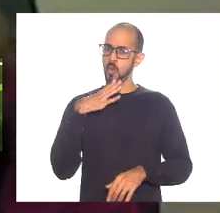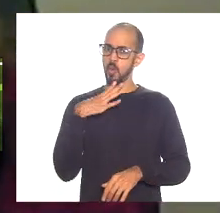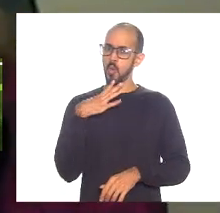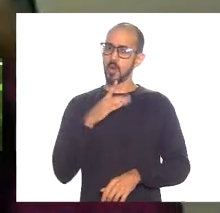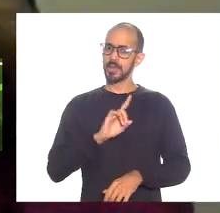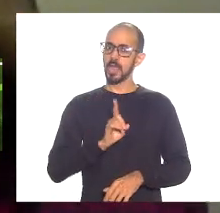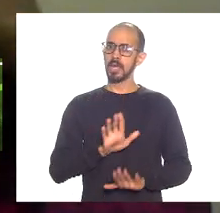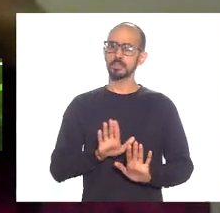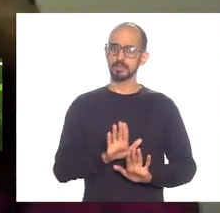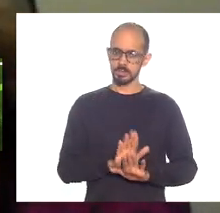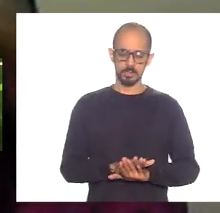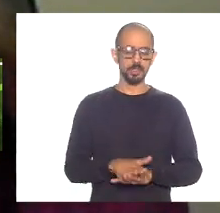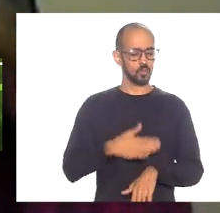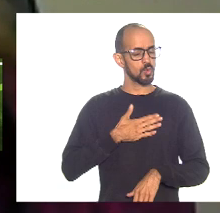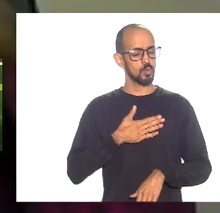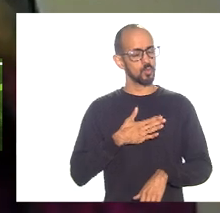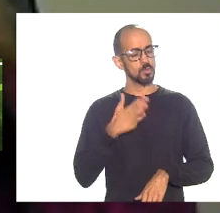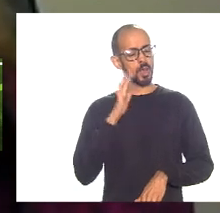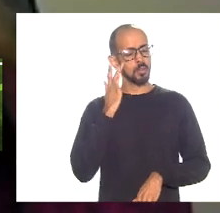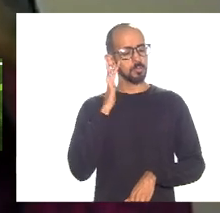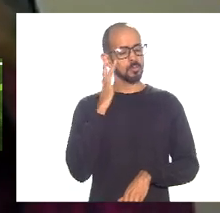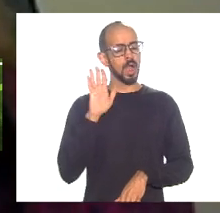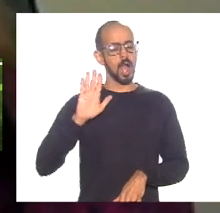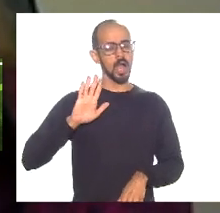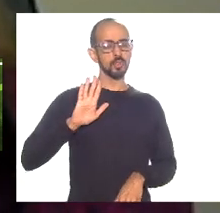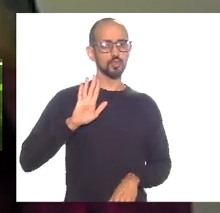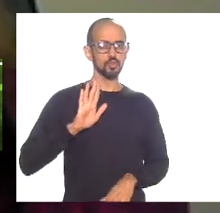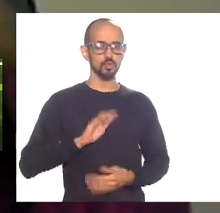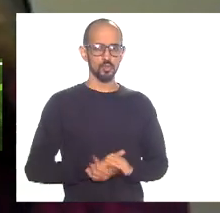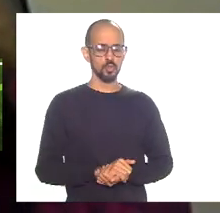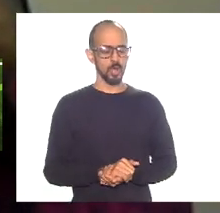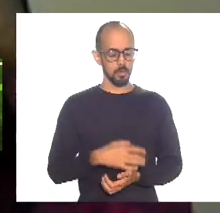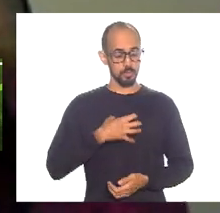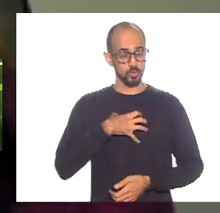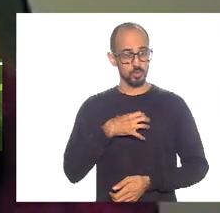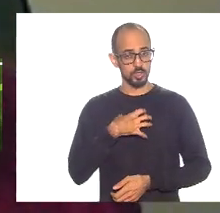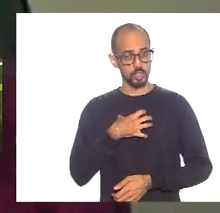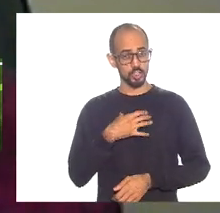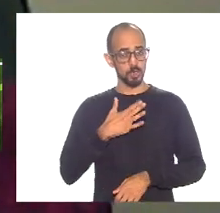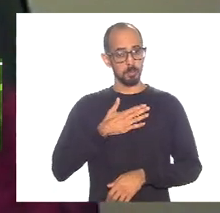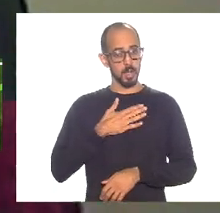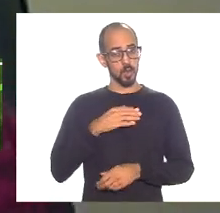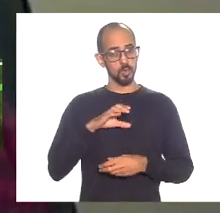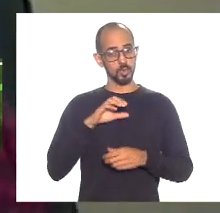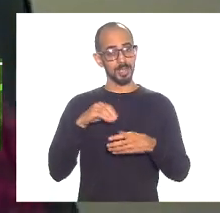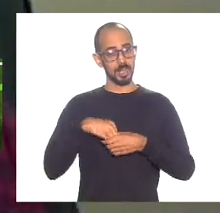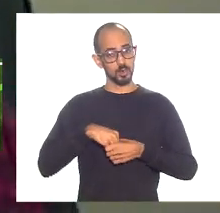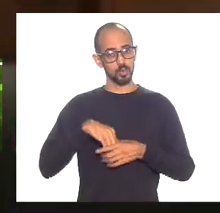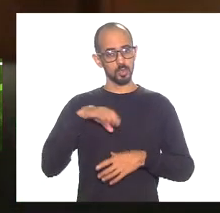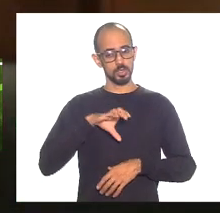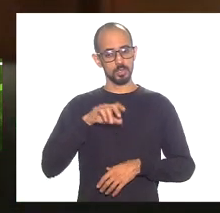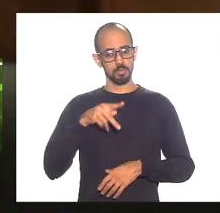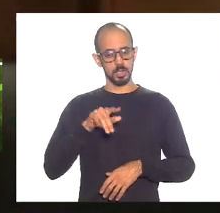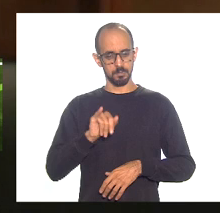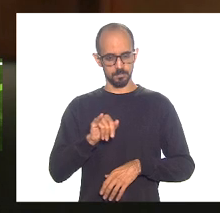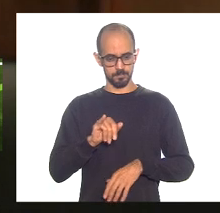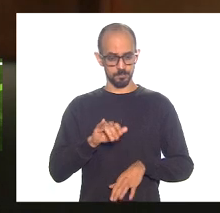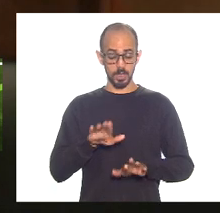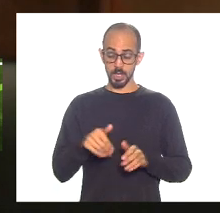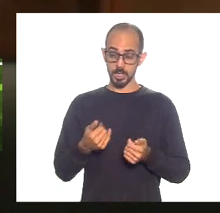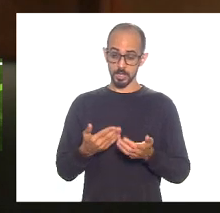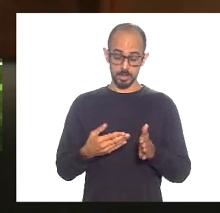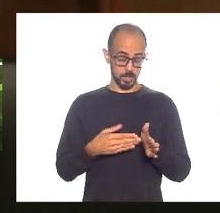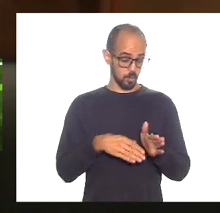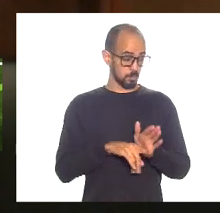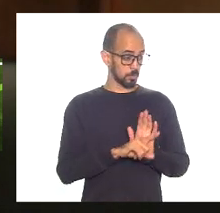é um pouco esse e tem sido, durante todo esse tempo, meu sentir dentro dessa CPI. Então, Marta, a gente